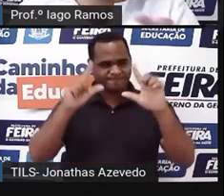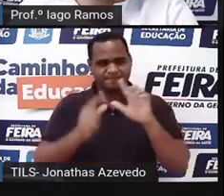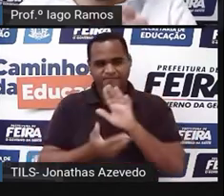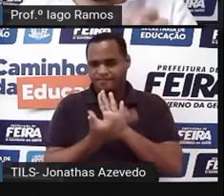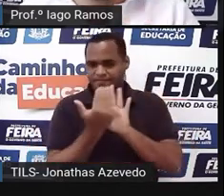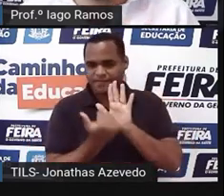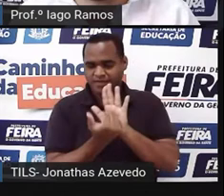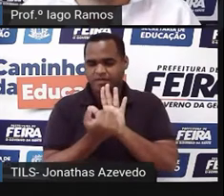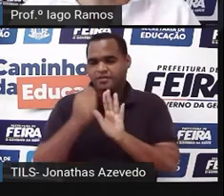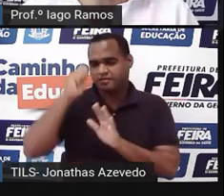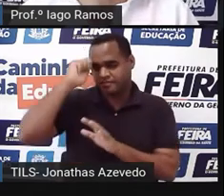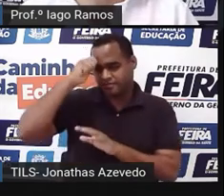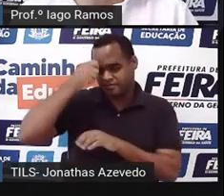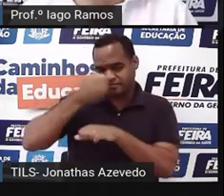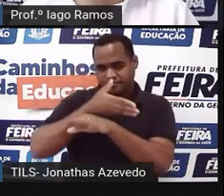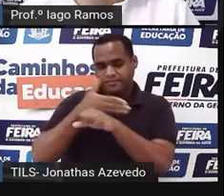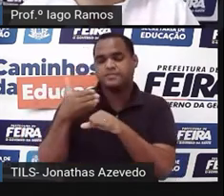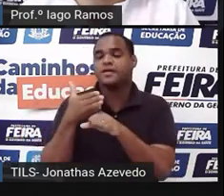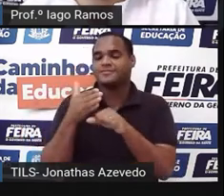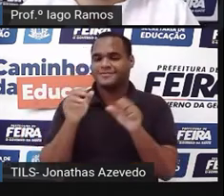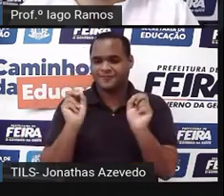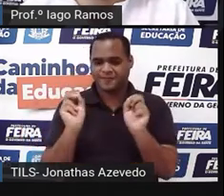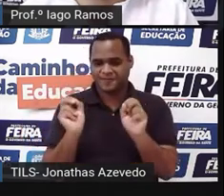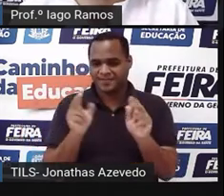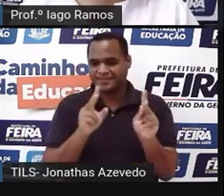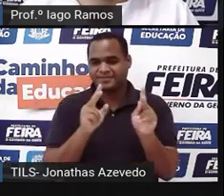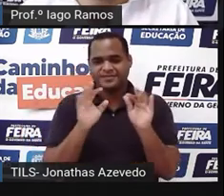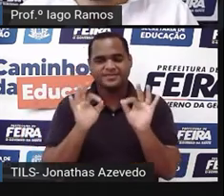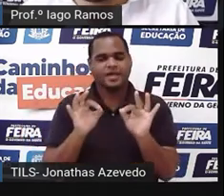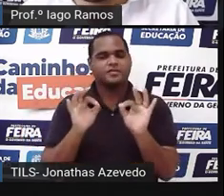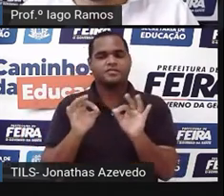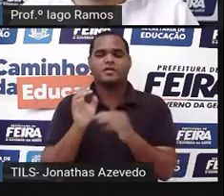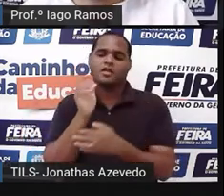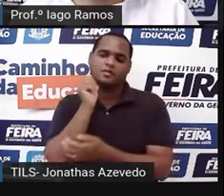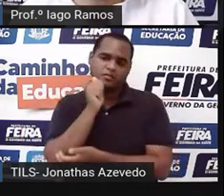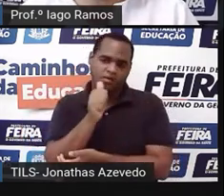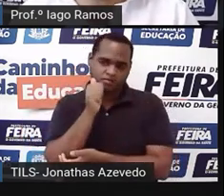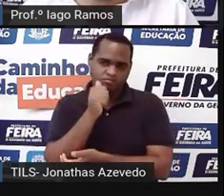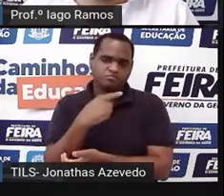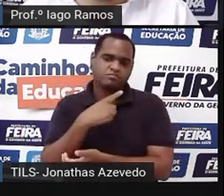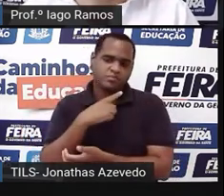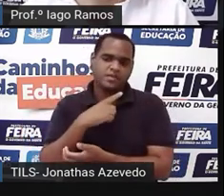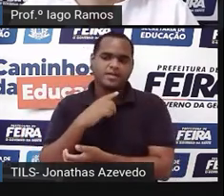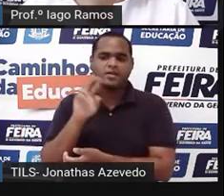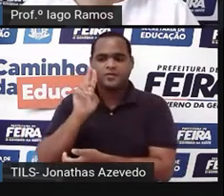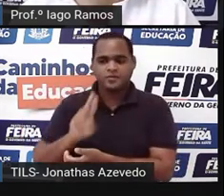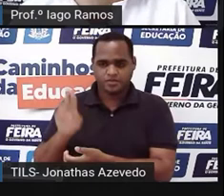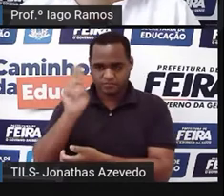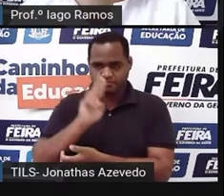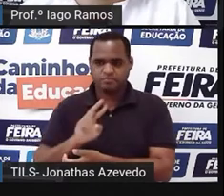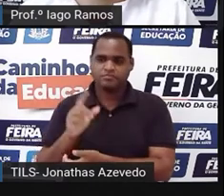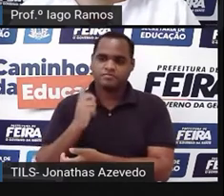que tá em preto e branco, tá bom? De uma senhora ali que usa óculos,